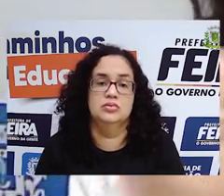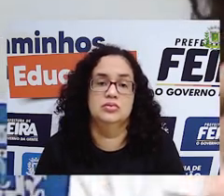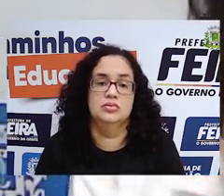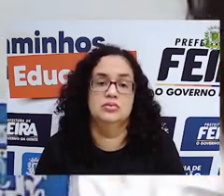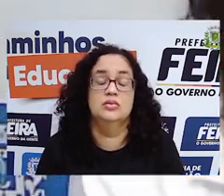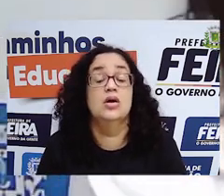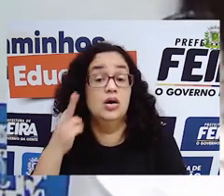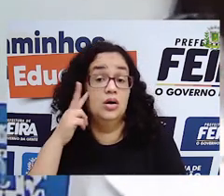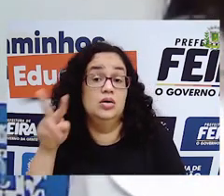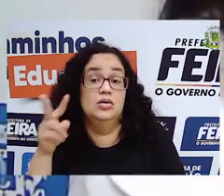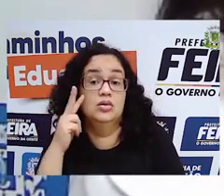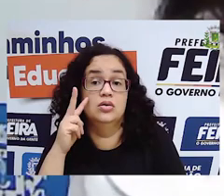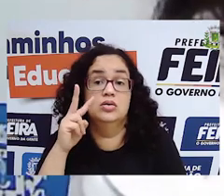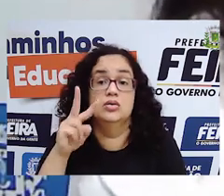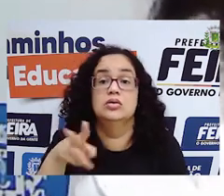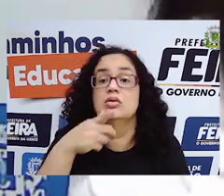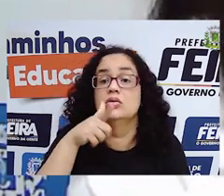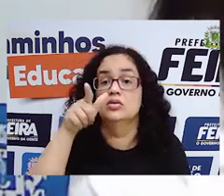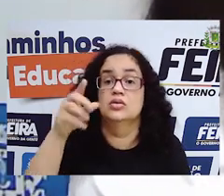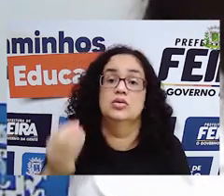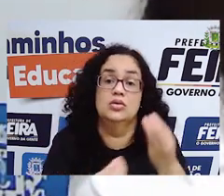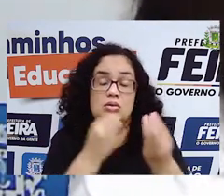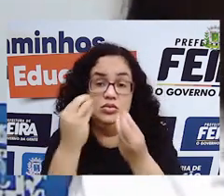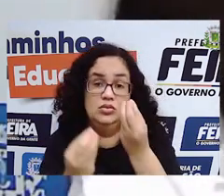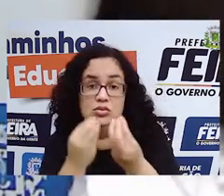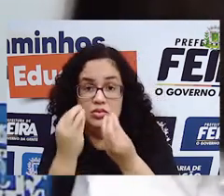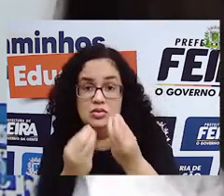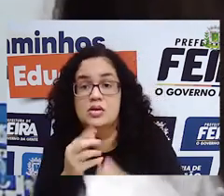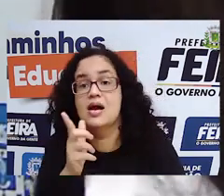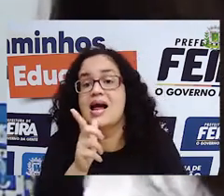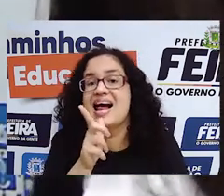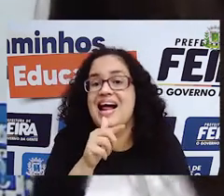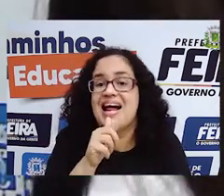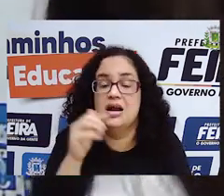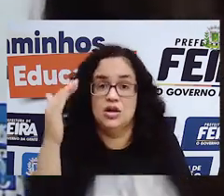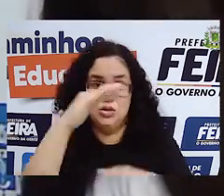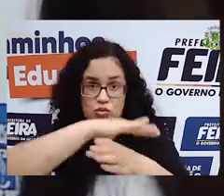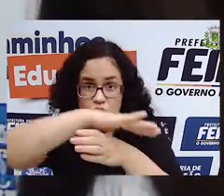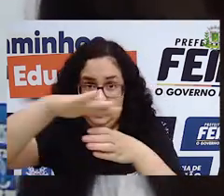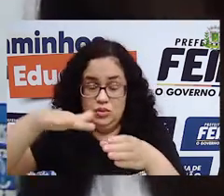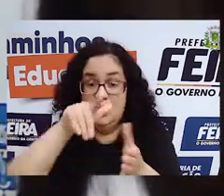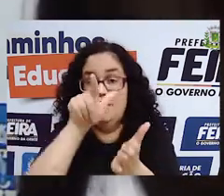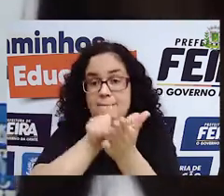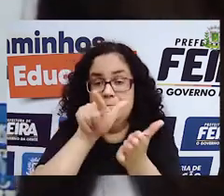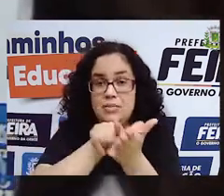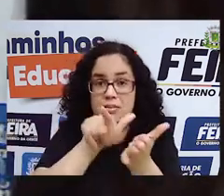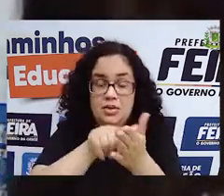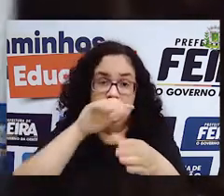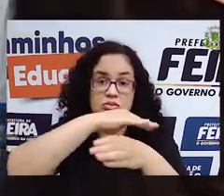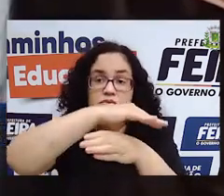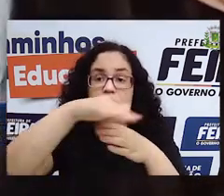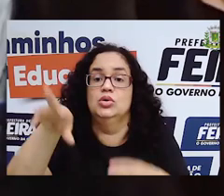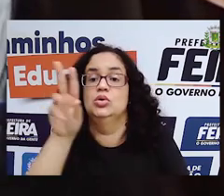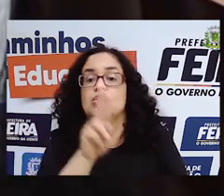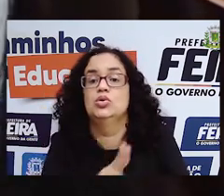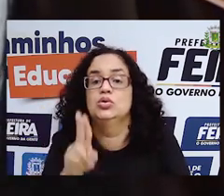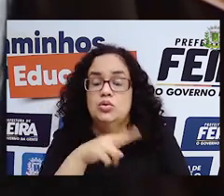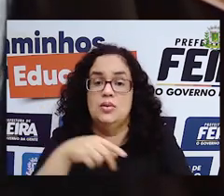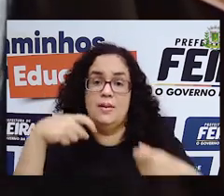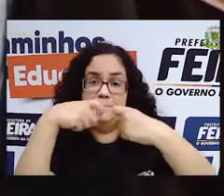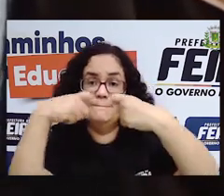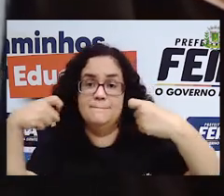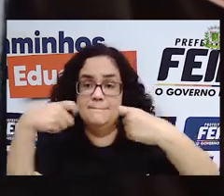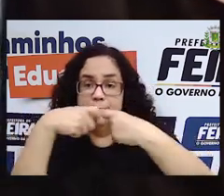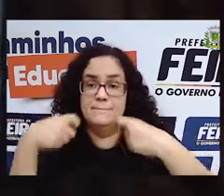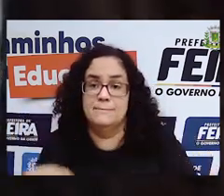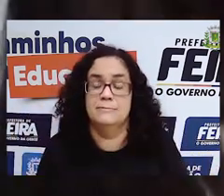Olha só como a Pró prendeu, tá vendo? Colocou o papel alumínio na borda do copo e utilizou a borrachinha, ó,